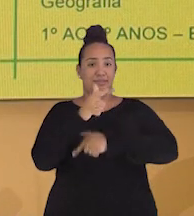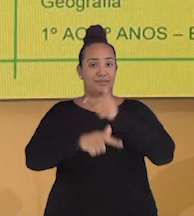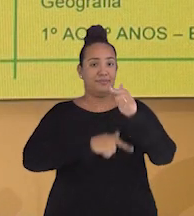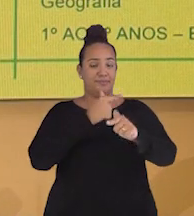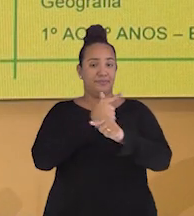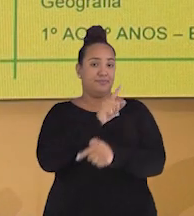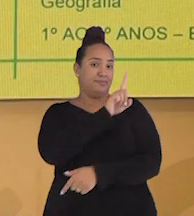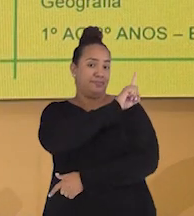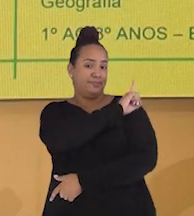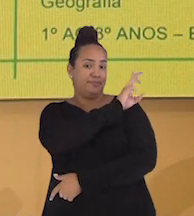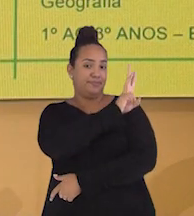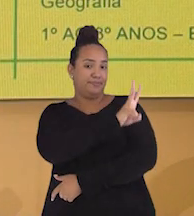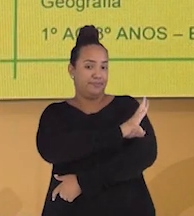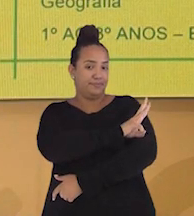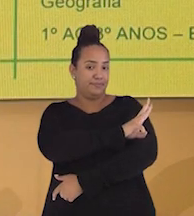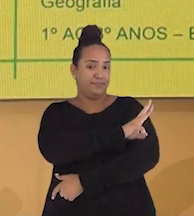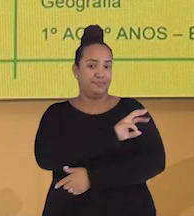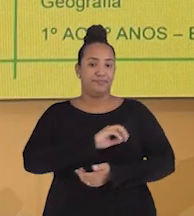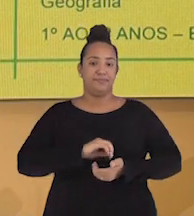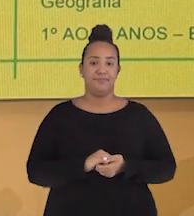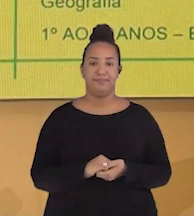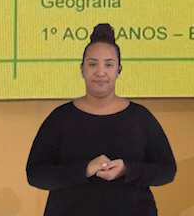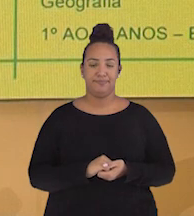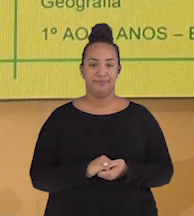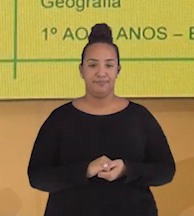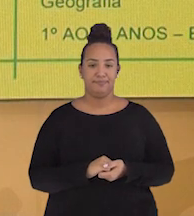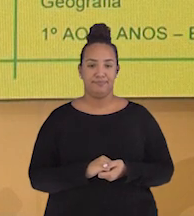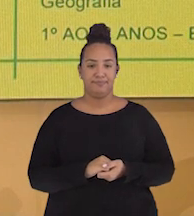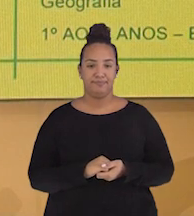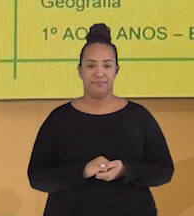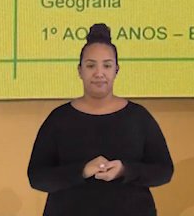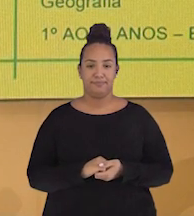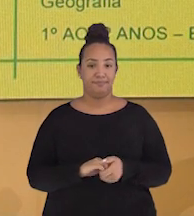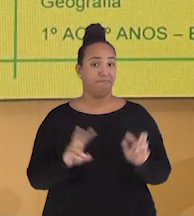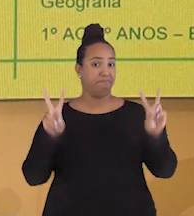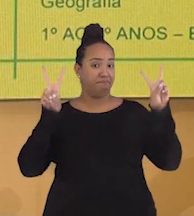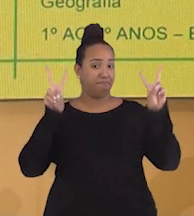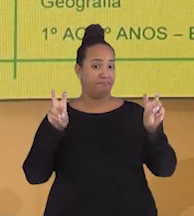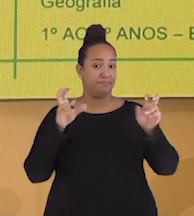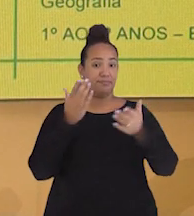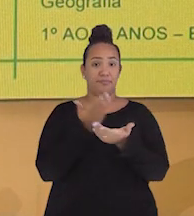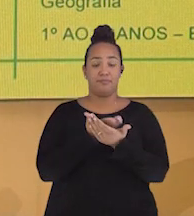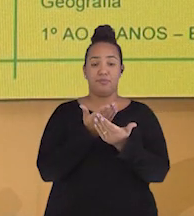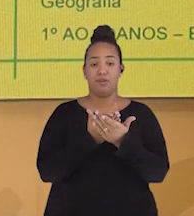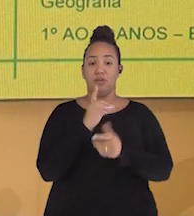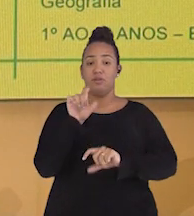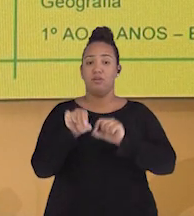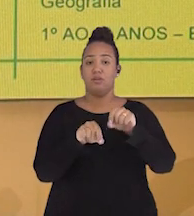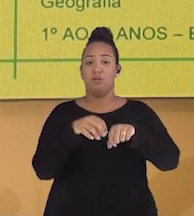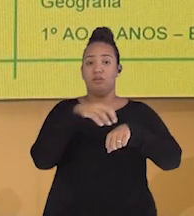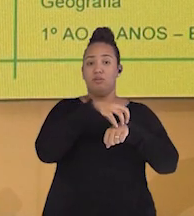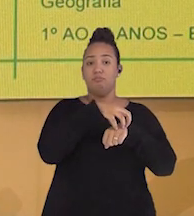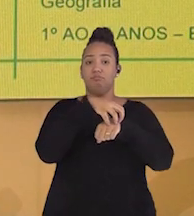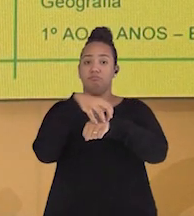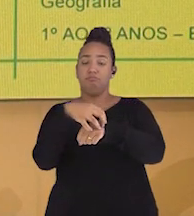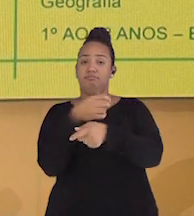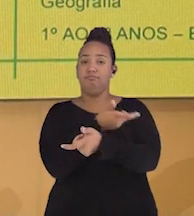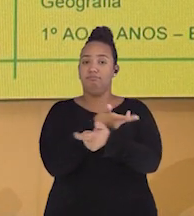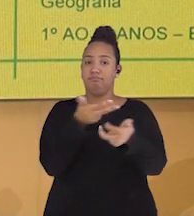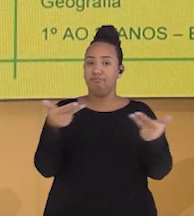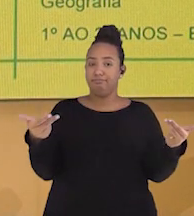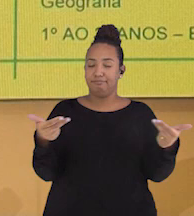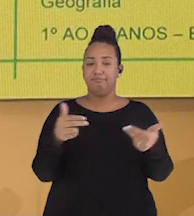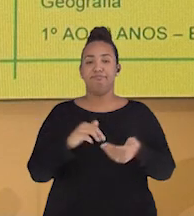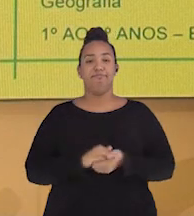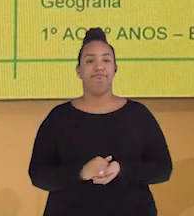do primeiro ao terceiro ano dos anos iniciais do Ensino Fundamental. O tema da aula são os meios de transporte.